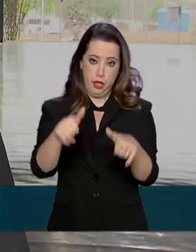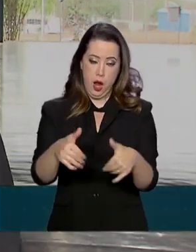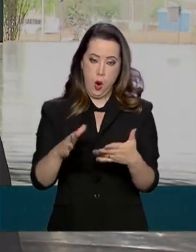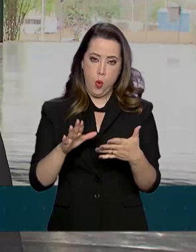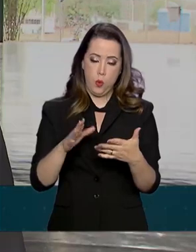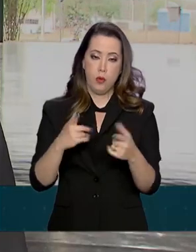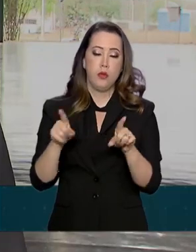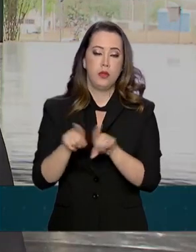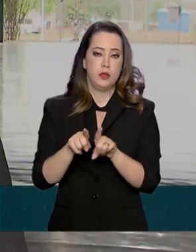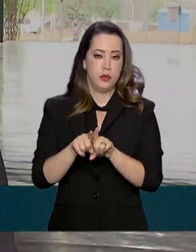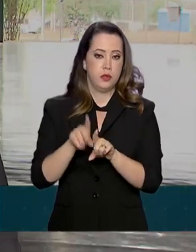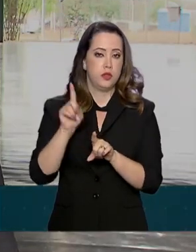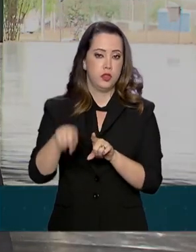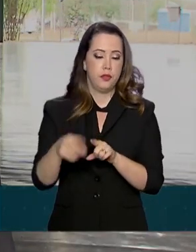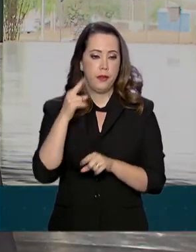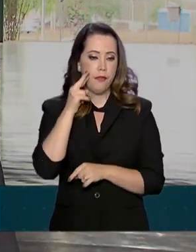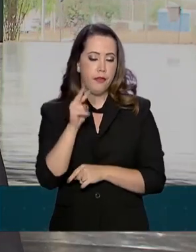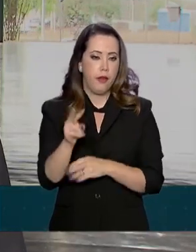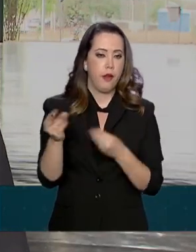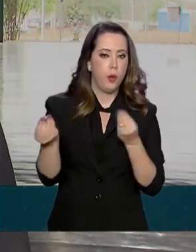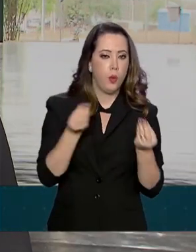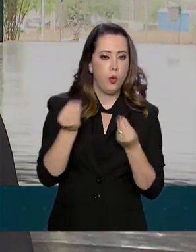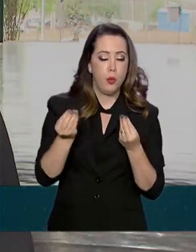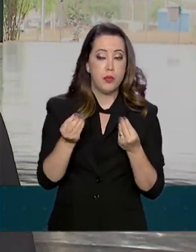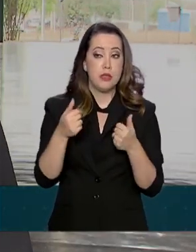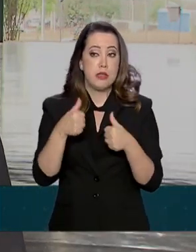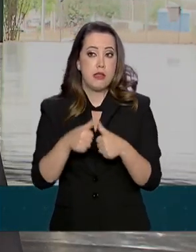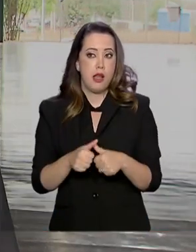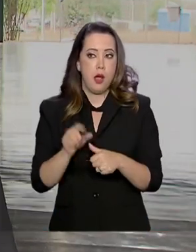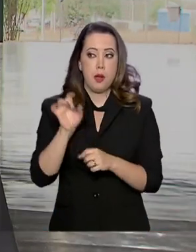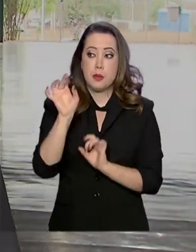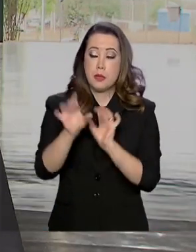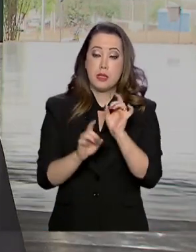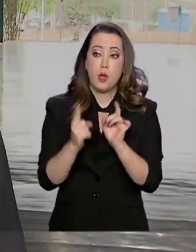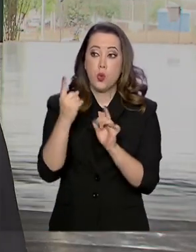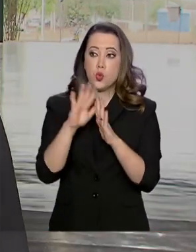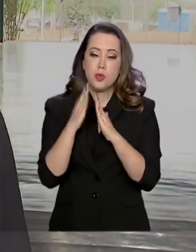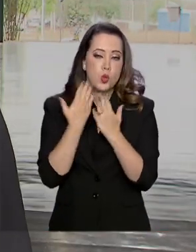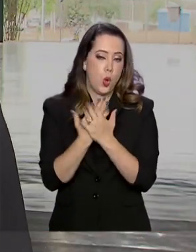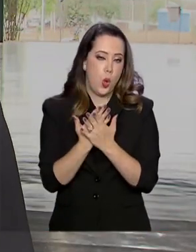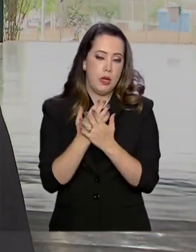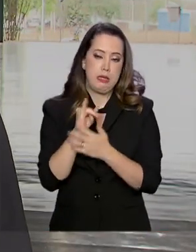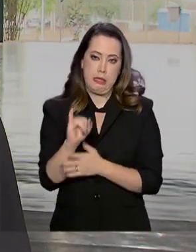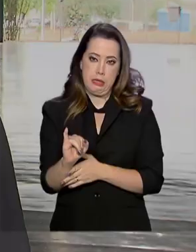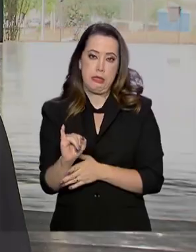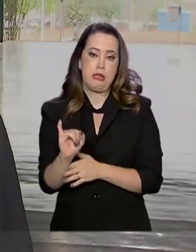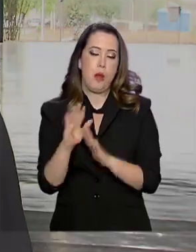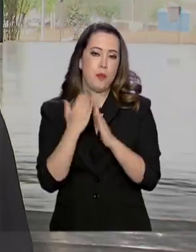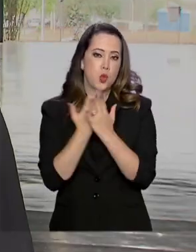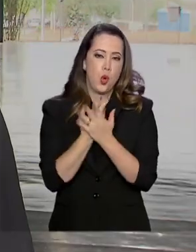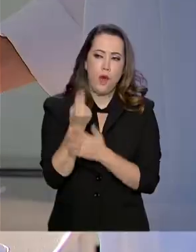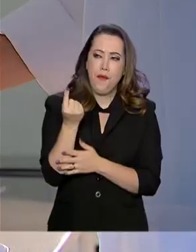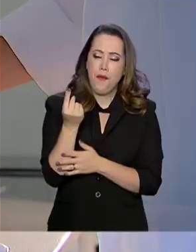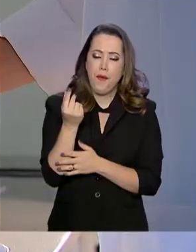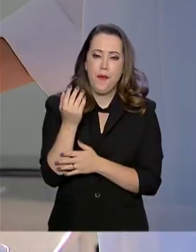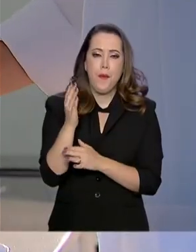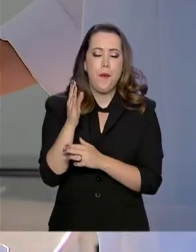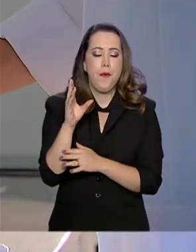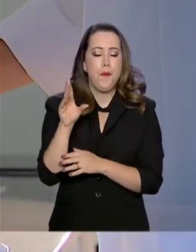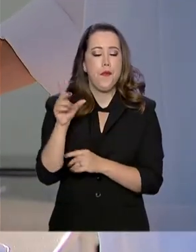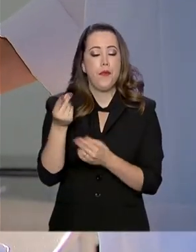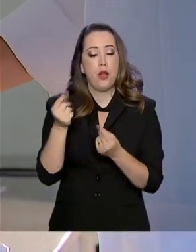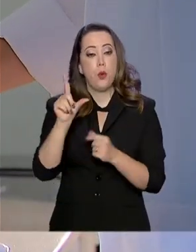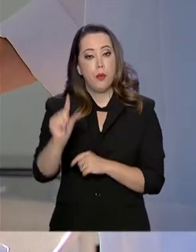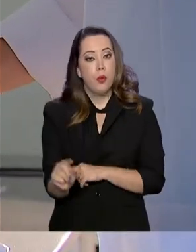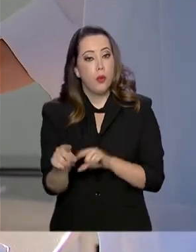esse trabalho final já vai levar em consideração a situação específica da escola. Então, se é uma escola que tem poucos recursos, a ideia